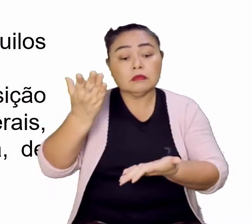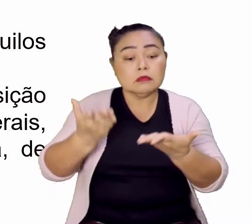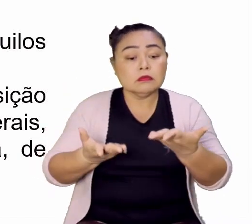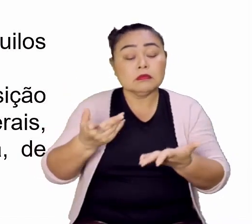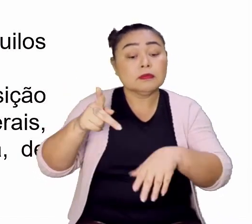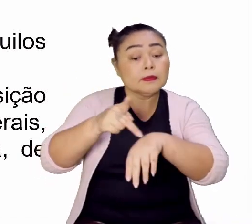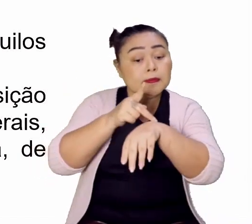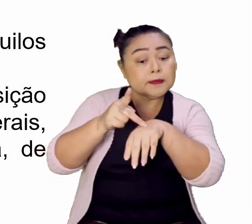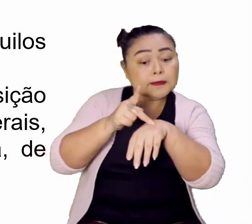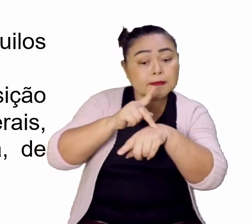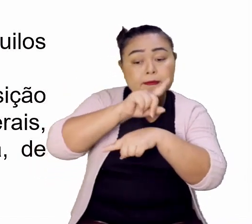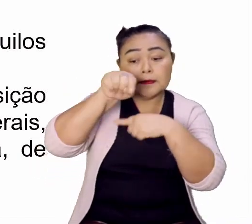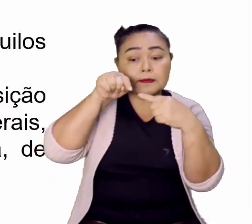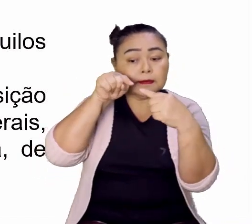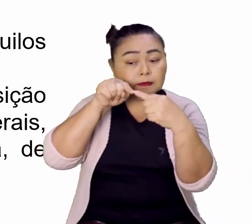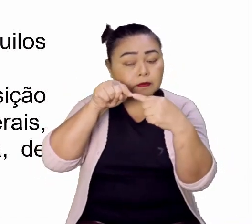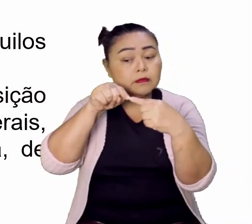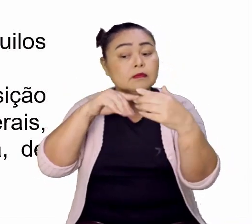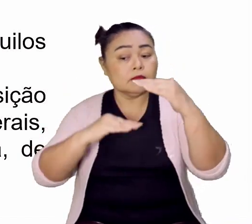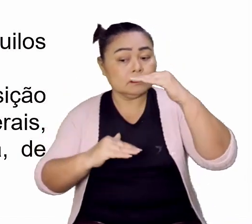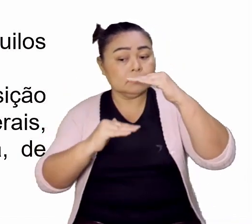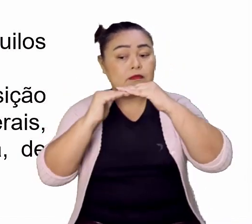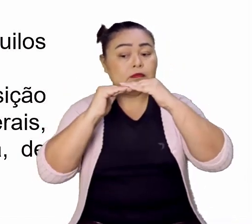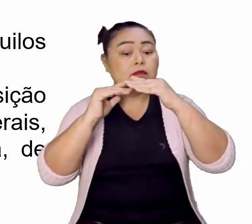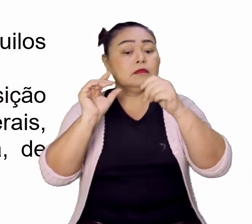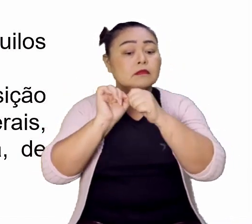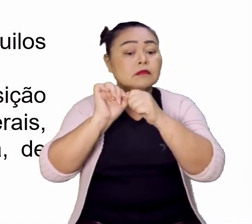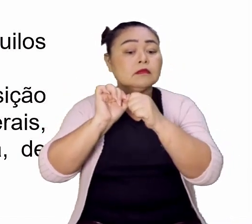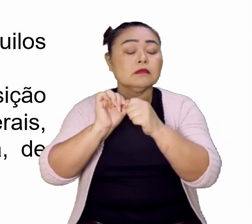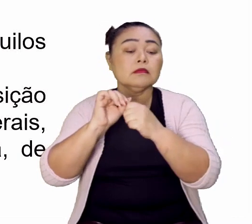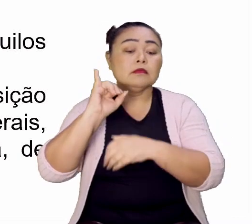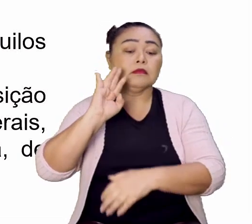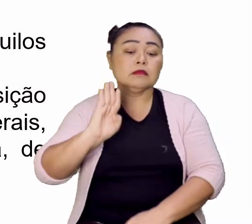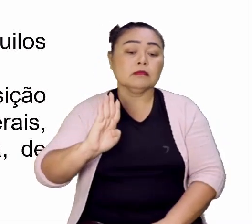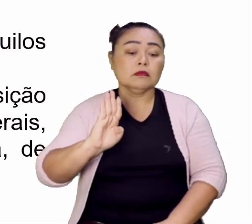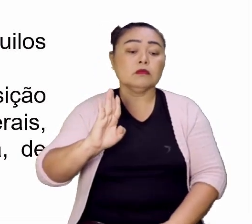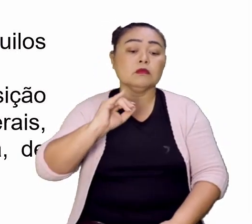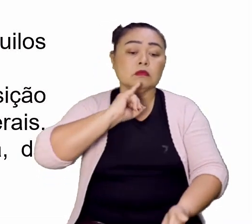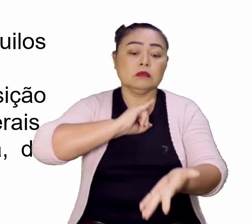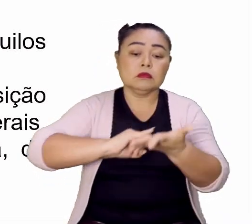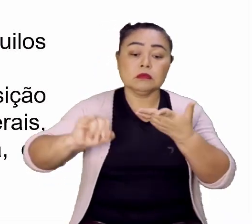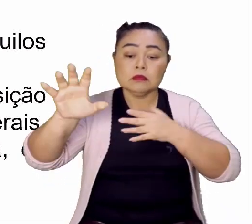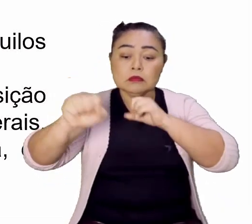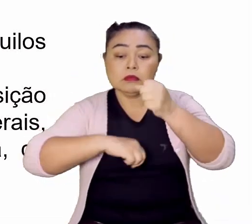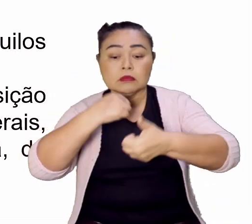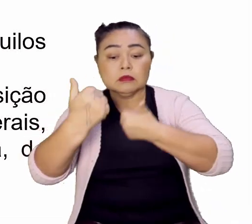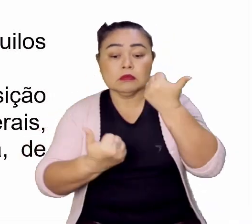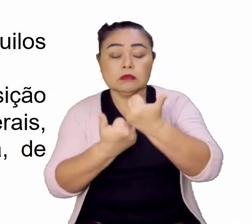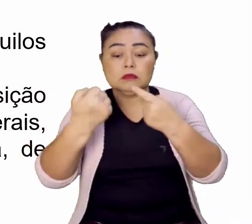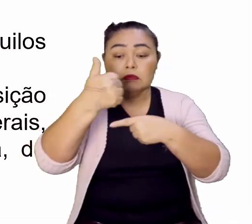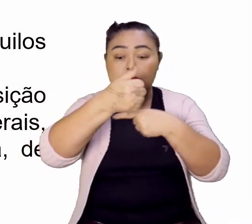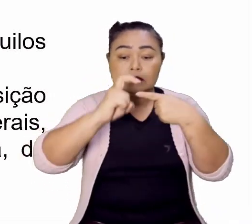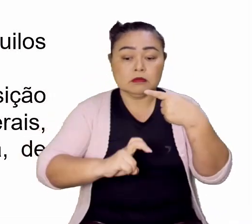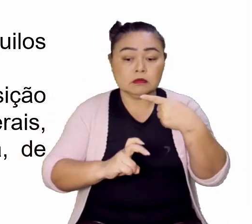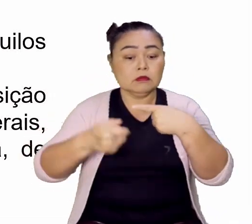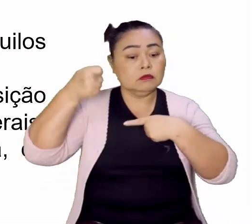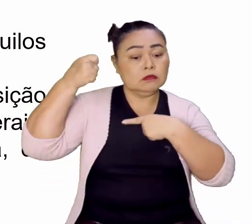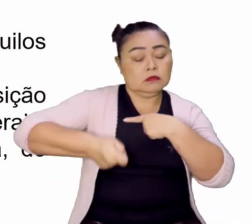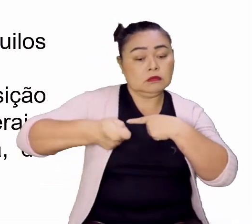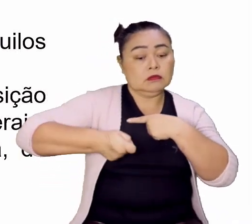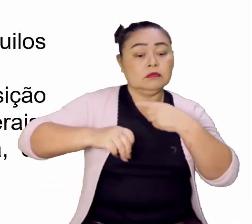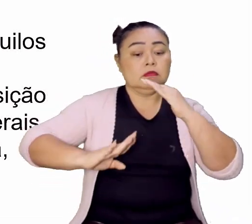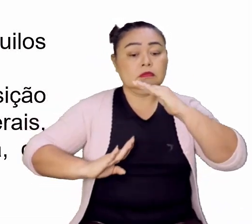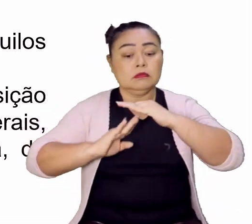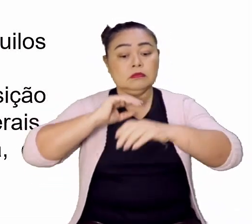como meta a ser batida. B. Imposto de captação substituído pelo quinto e imposição da